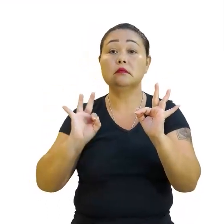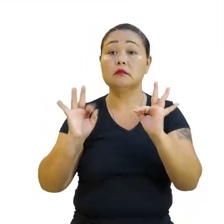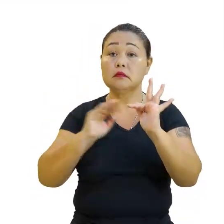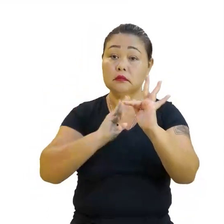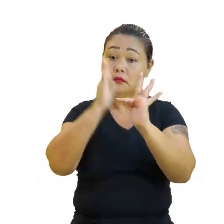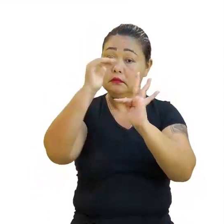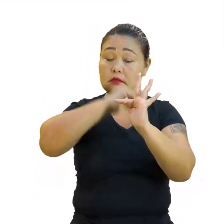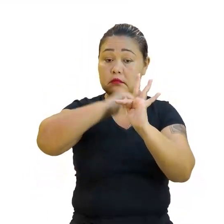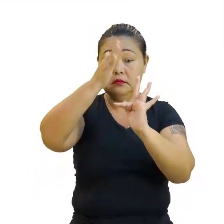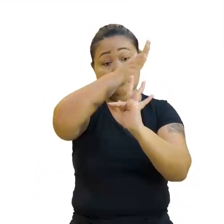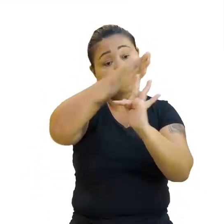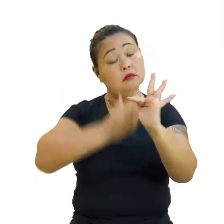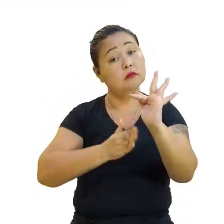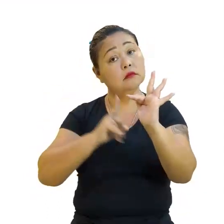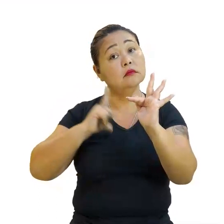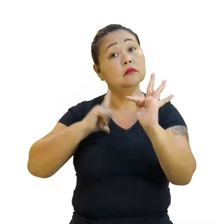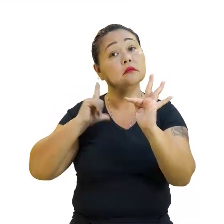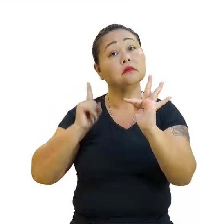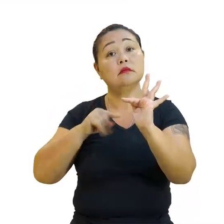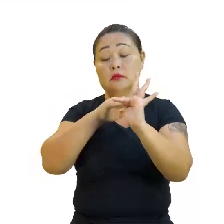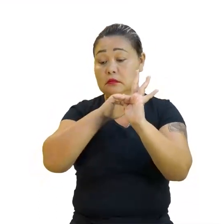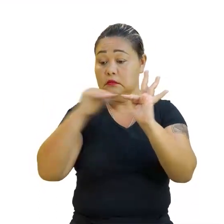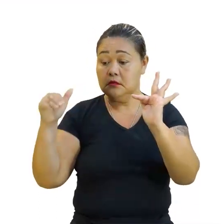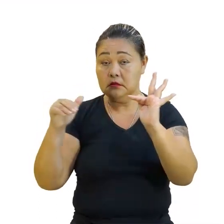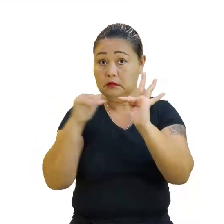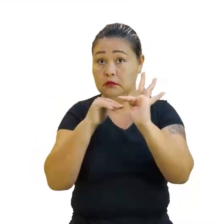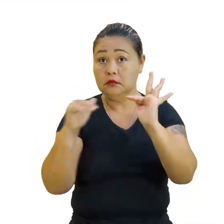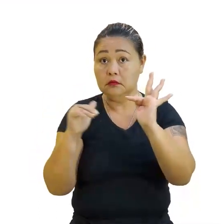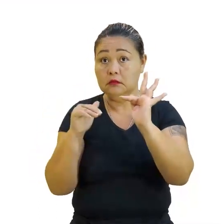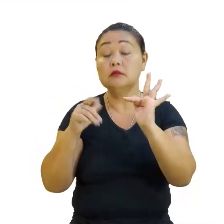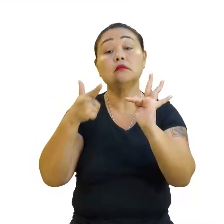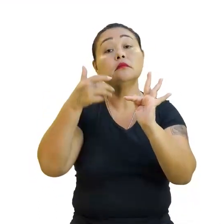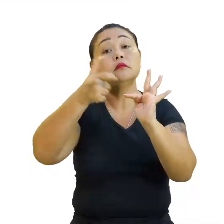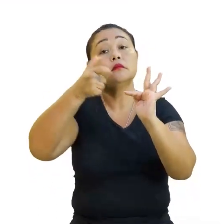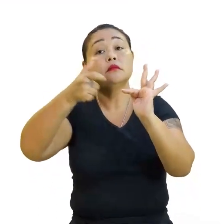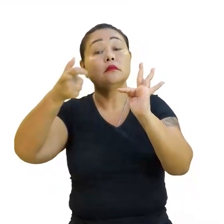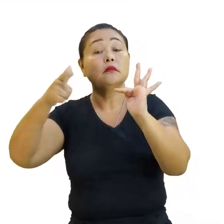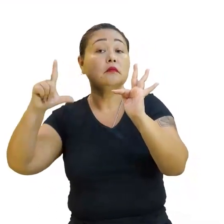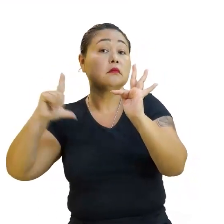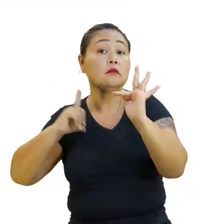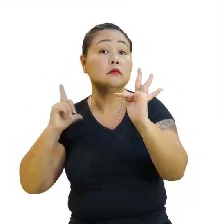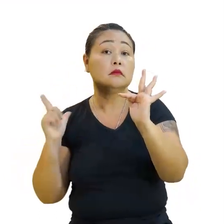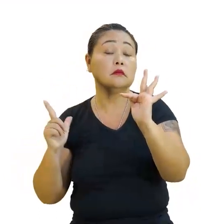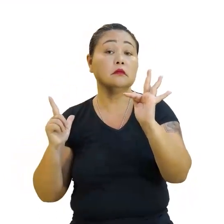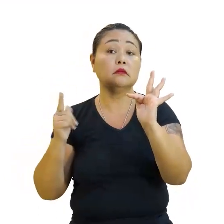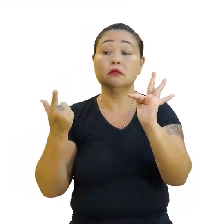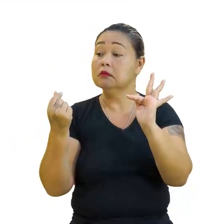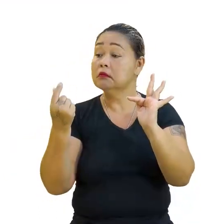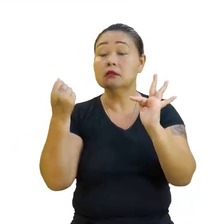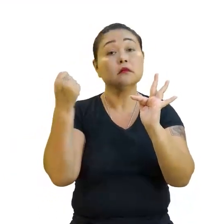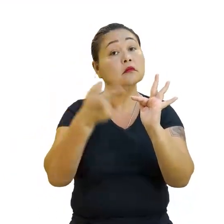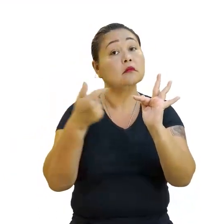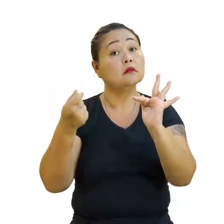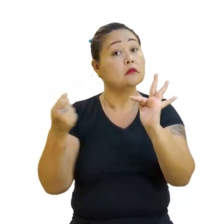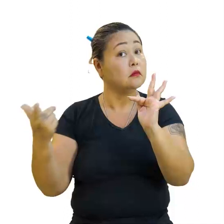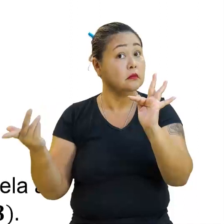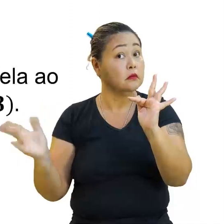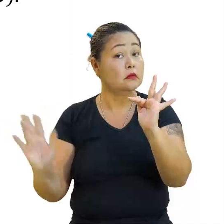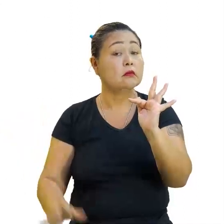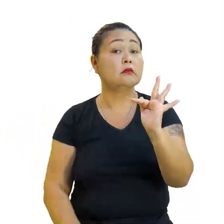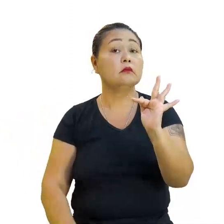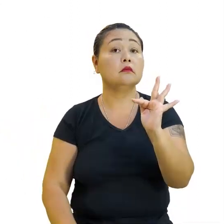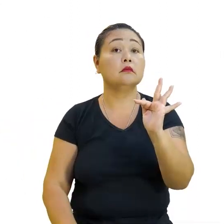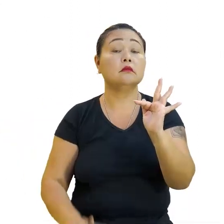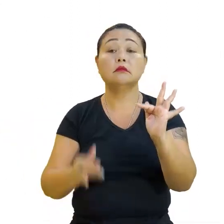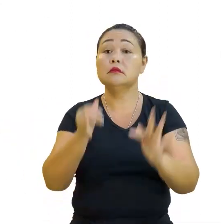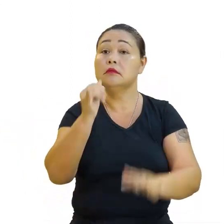decrescente. Nem decrescente. Nesse caso aqui, as extremidades vão estar onde o valor do preço estiver, né? Aham. Vamos ao